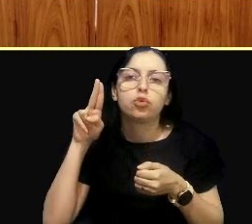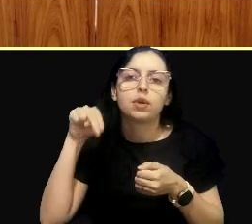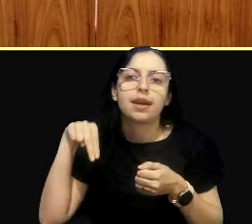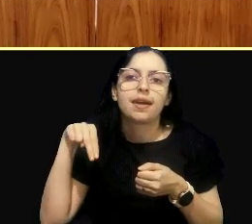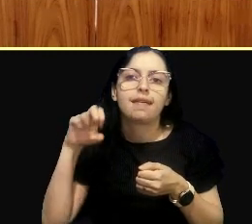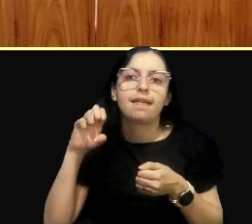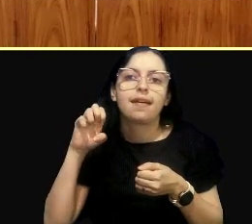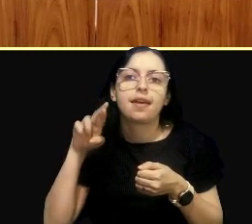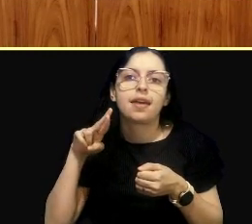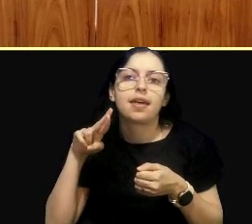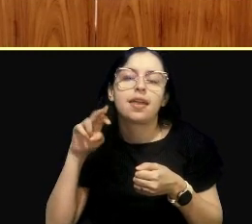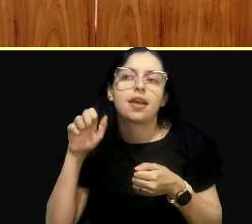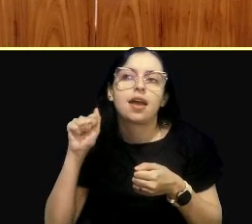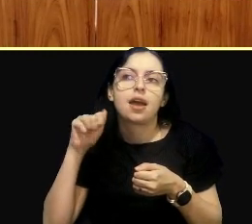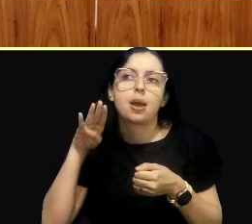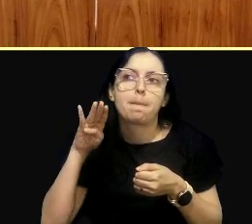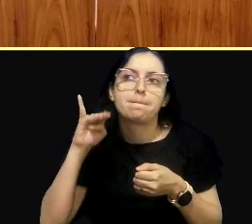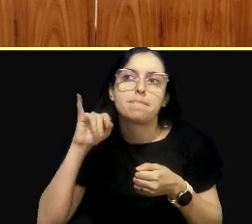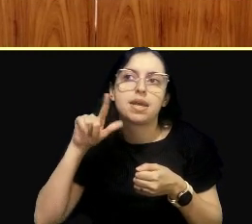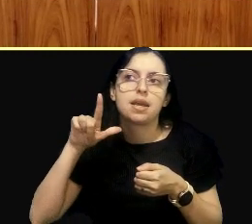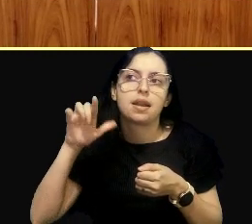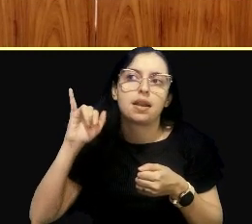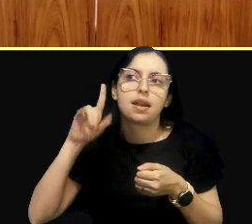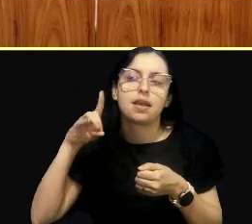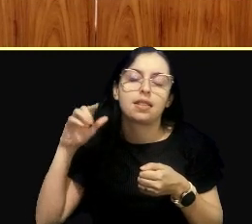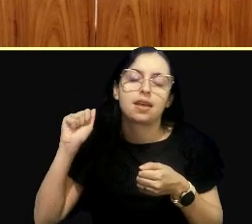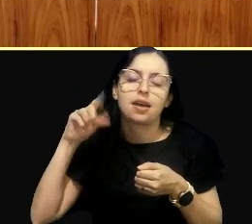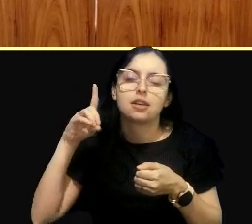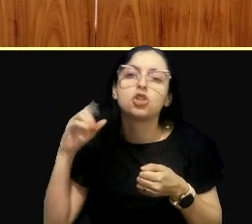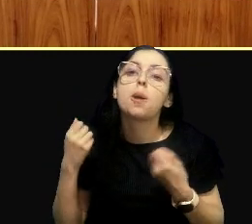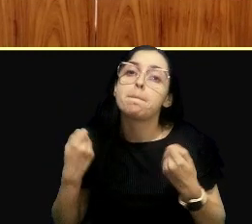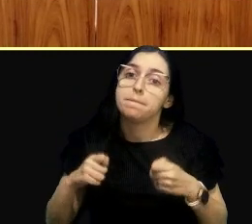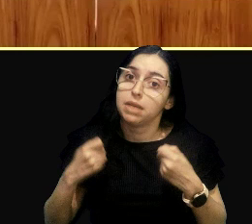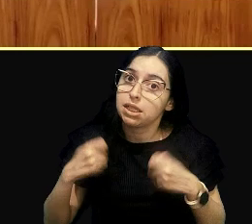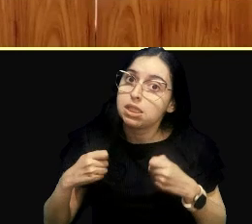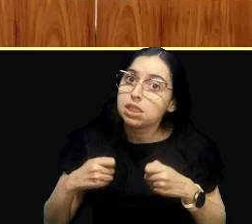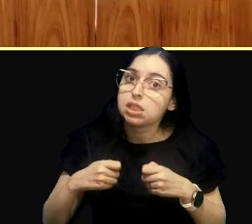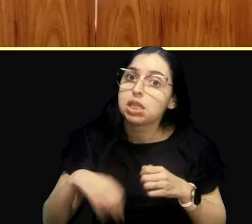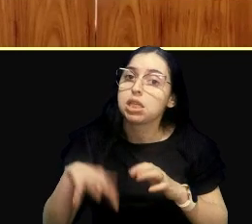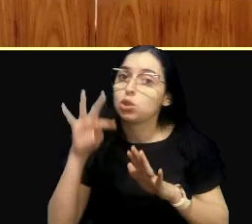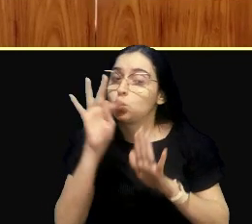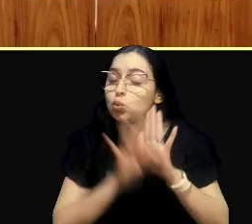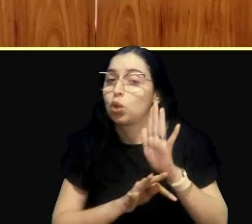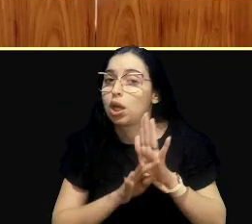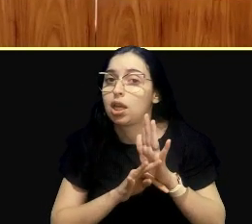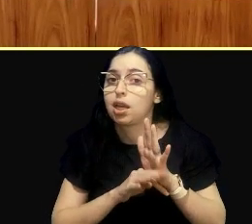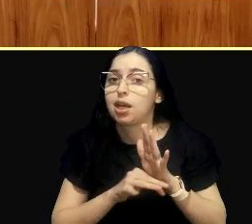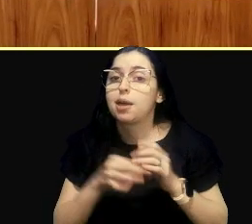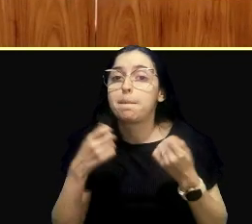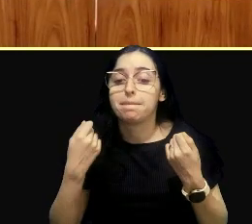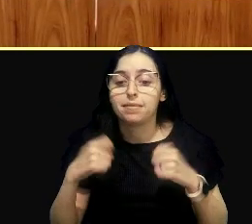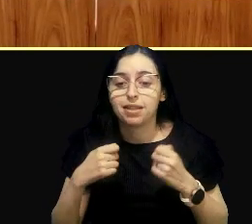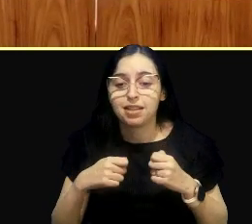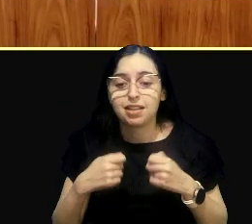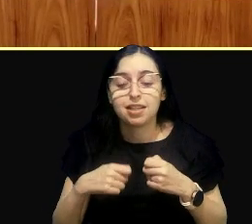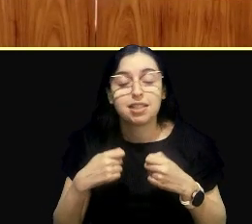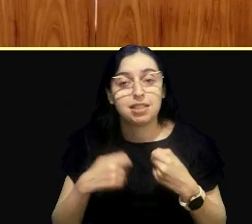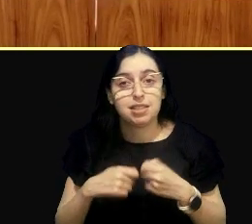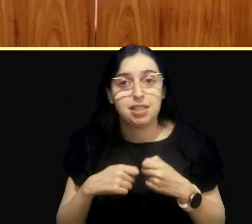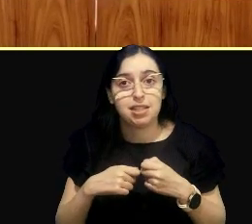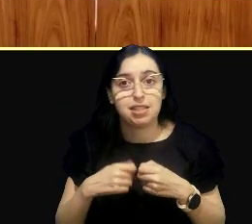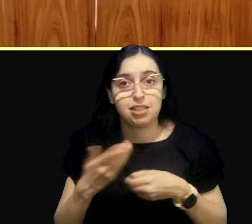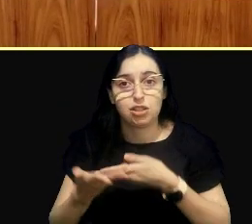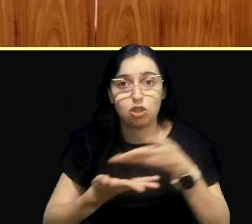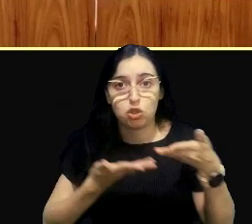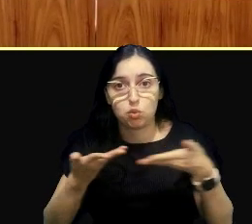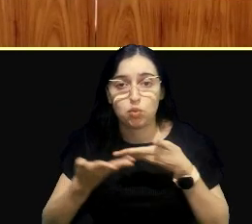técnicas e precisam, as discussões ambientais muitas vezes são técnicas, não é, doutora Raikler, doutora Cátia, a gente fica no meio